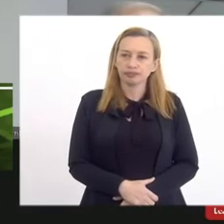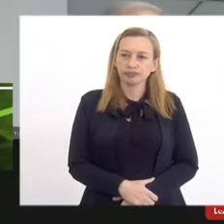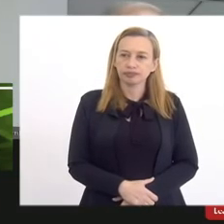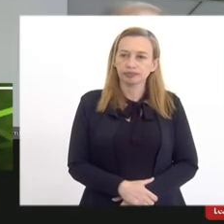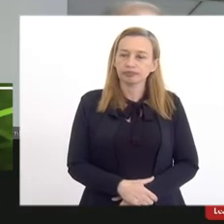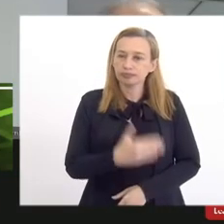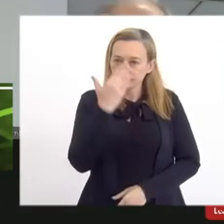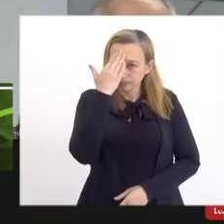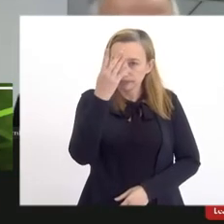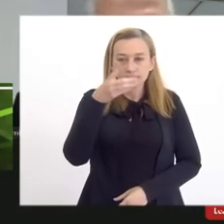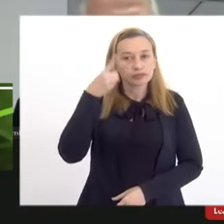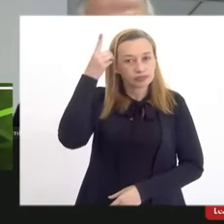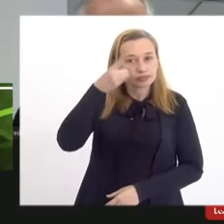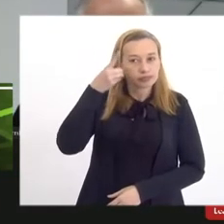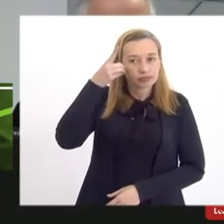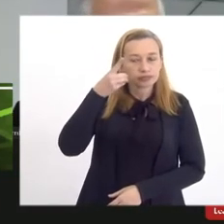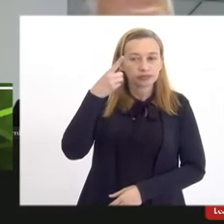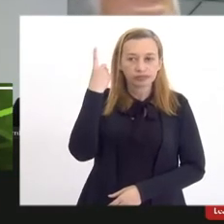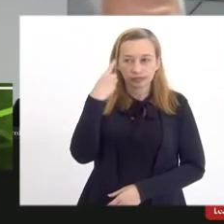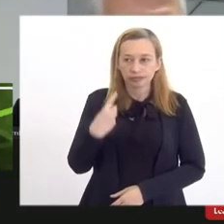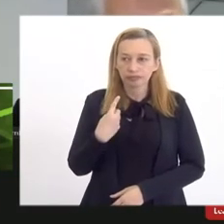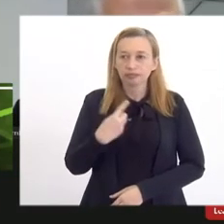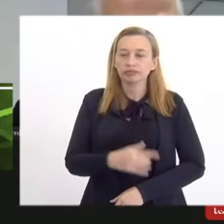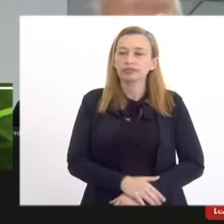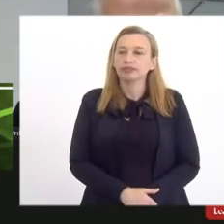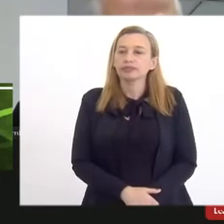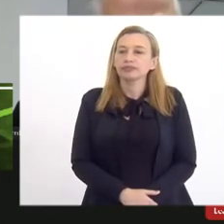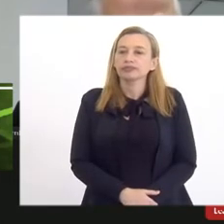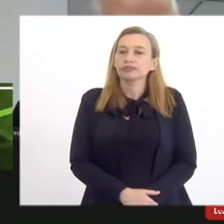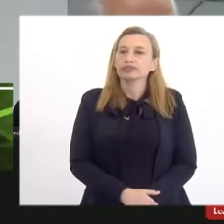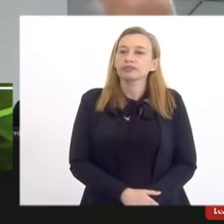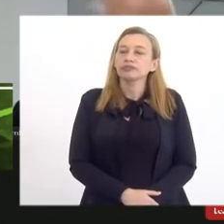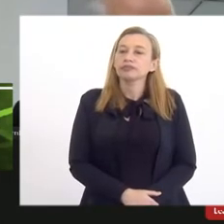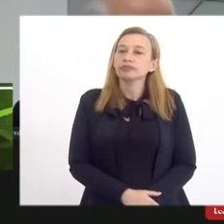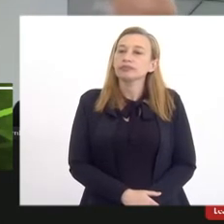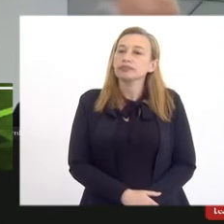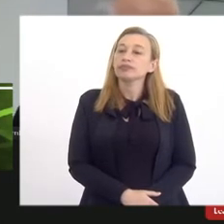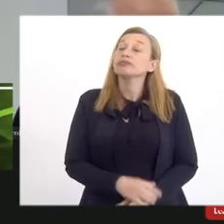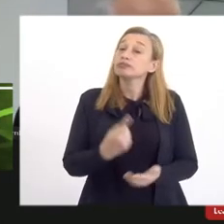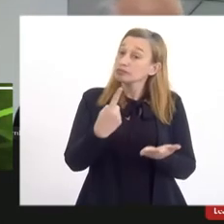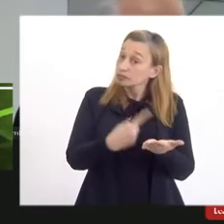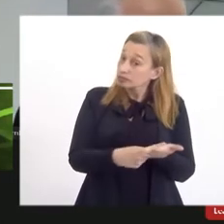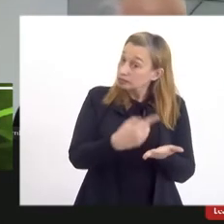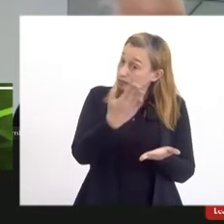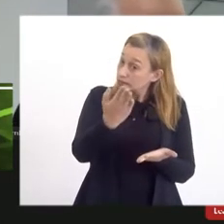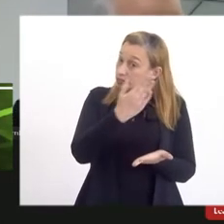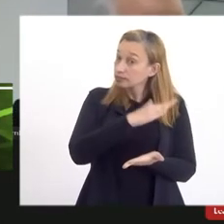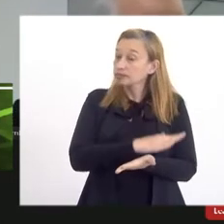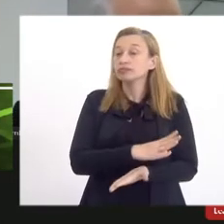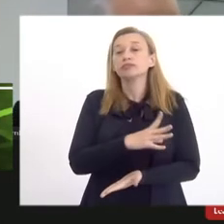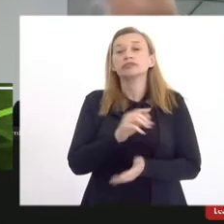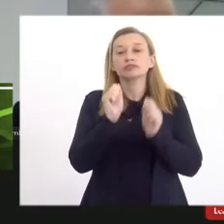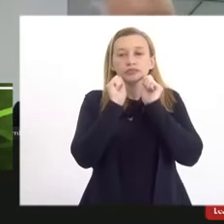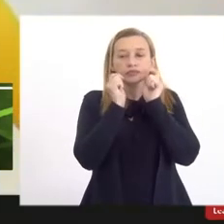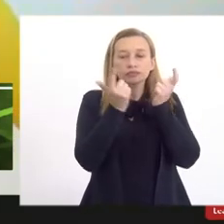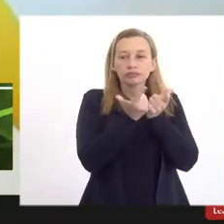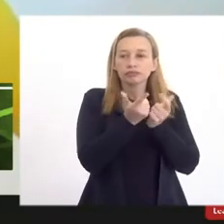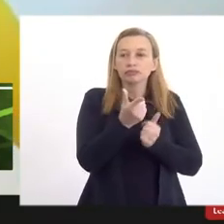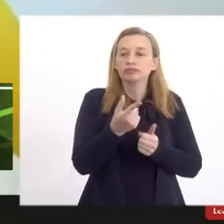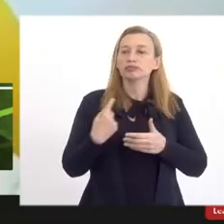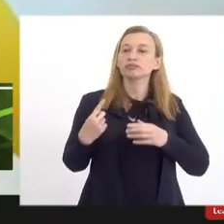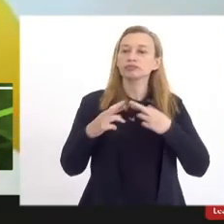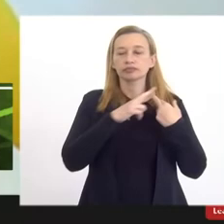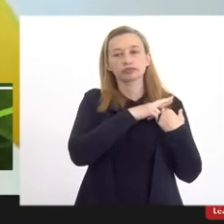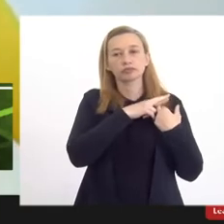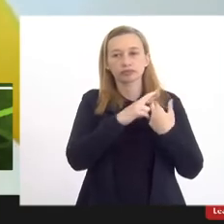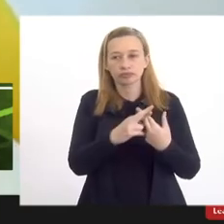Obrigado deputado Dani Monteiro traz aí esse compromisso que a Assembleia Legislativa assumiu com a